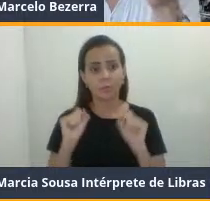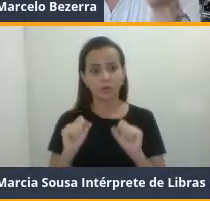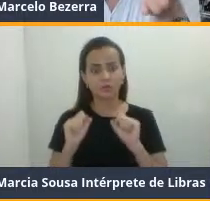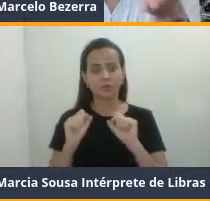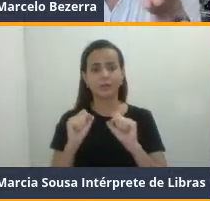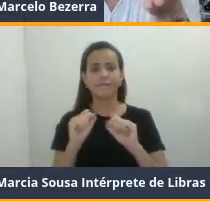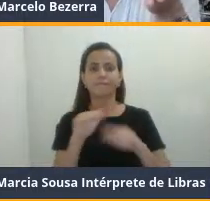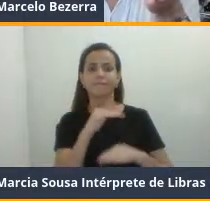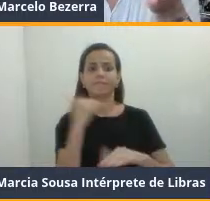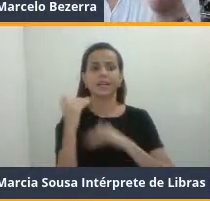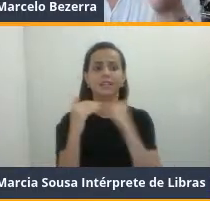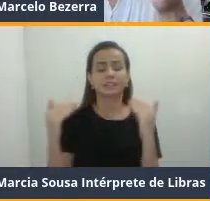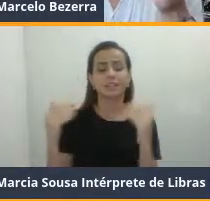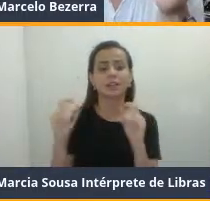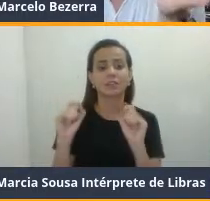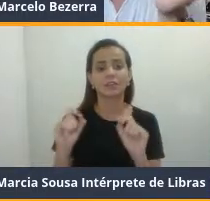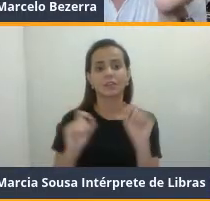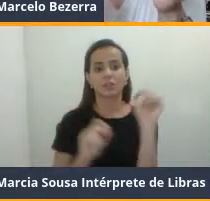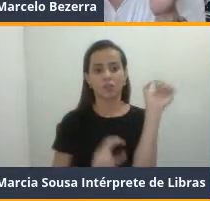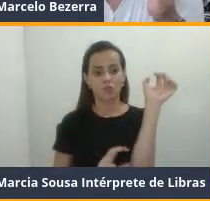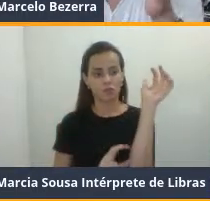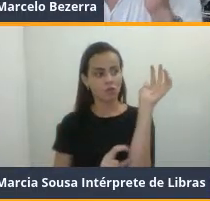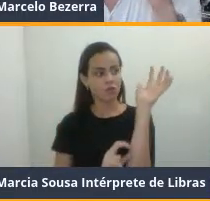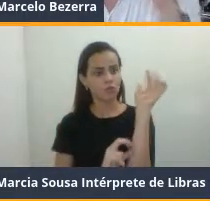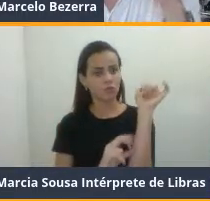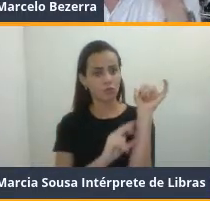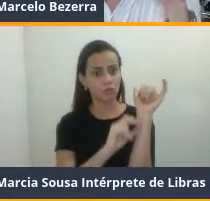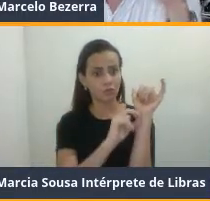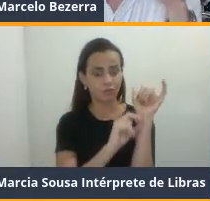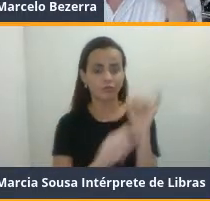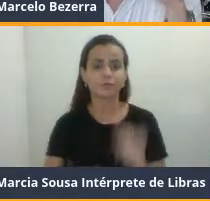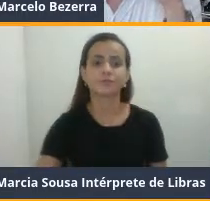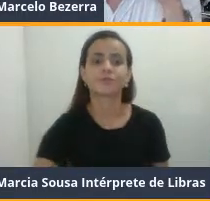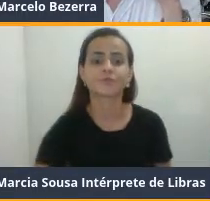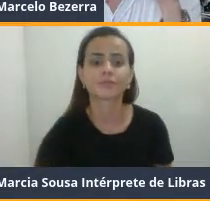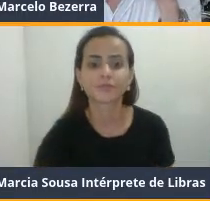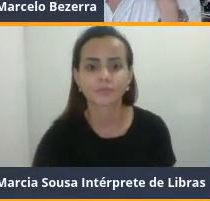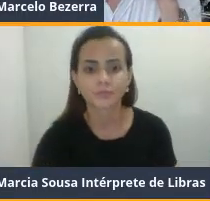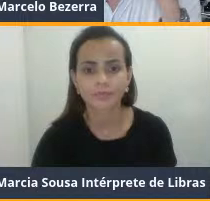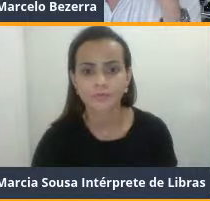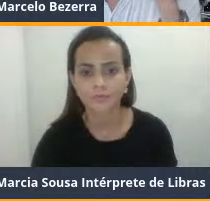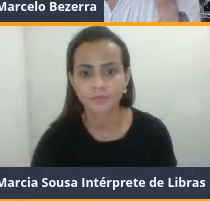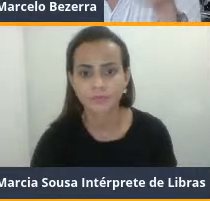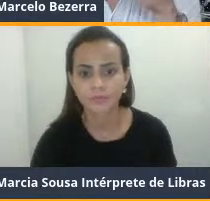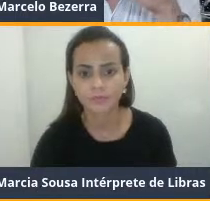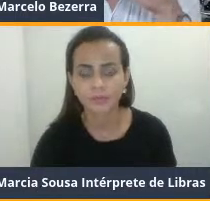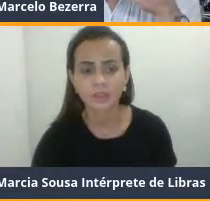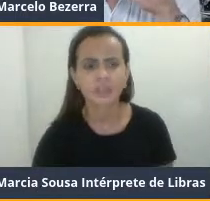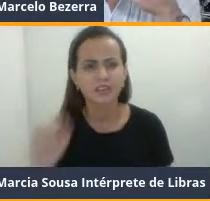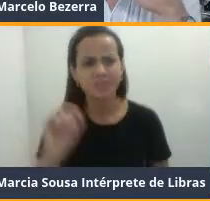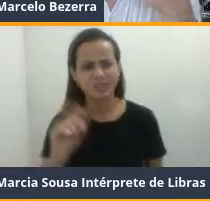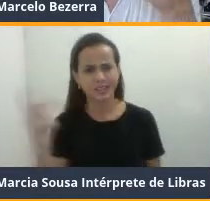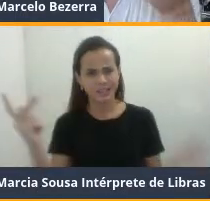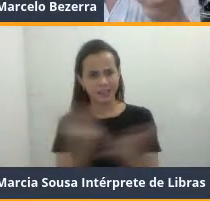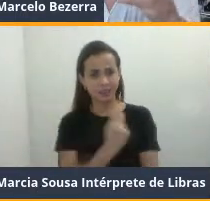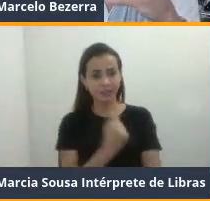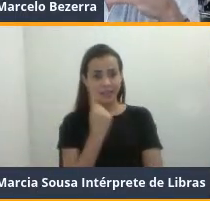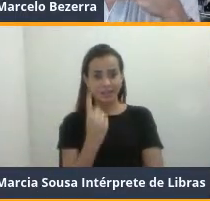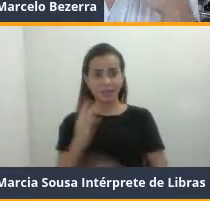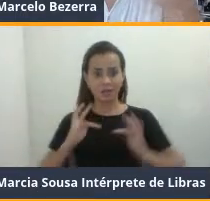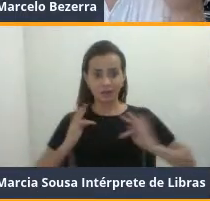os óvulos. Então, com isso, o que acontece? Uma técnica, ela foi